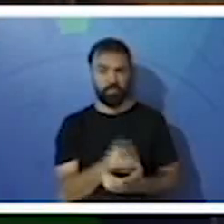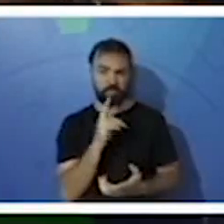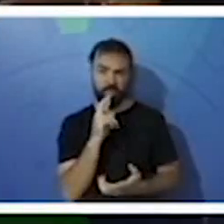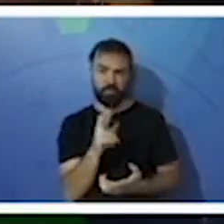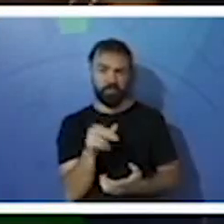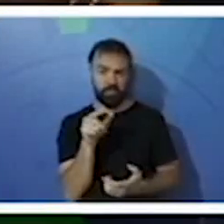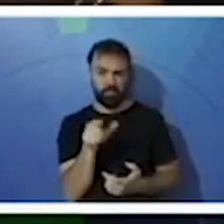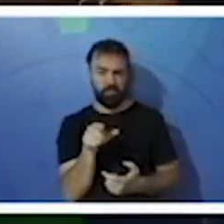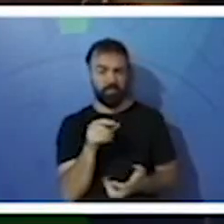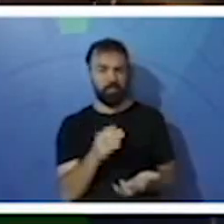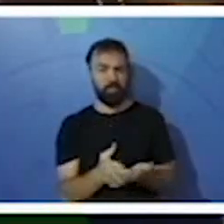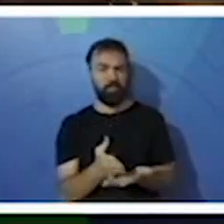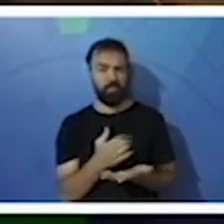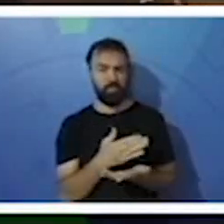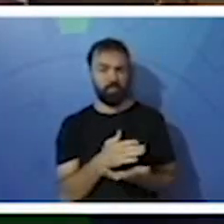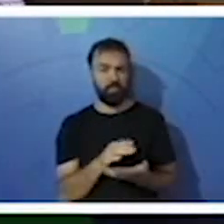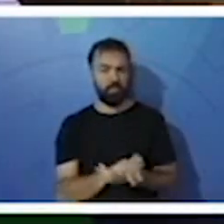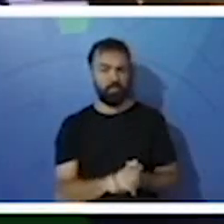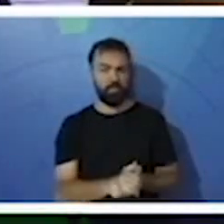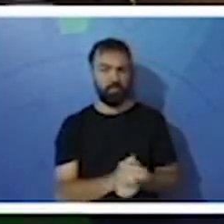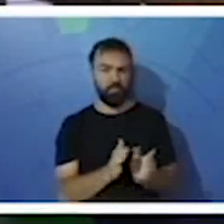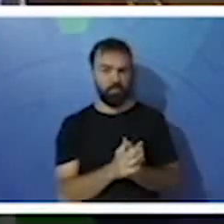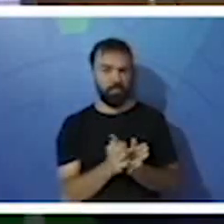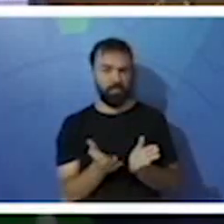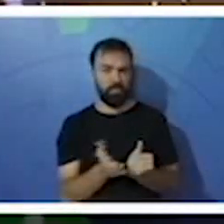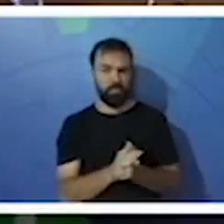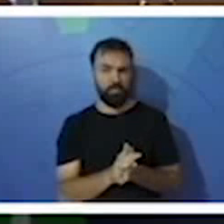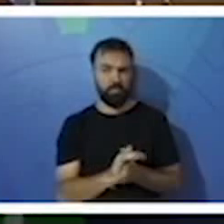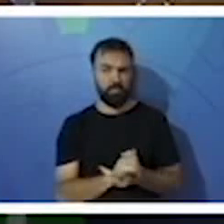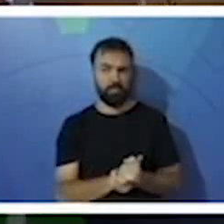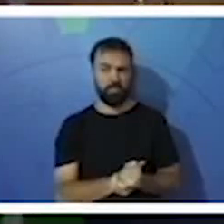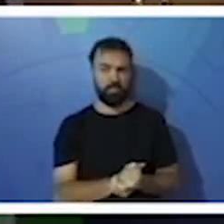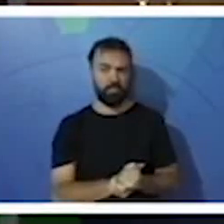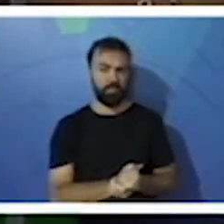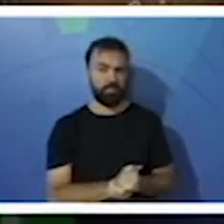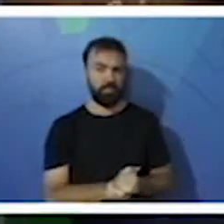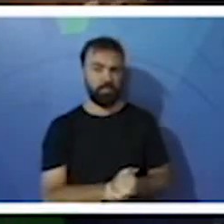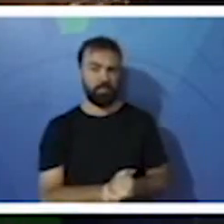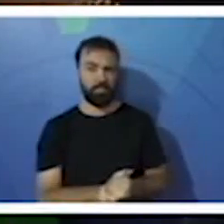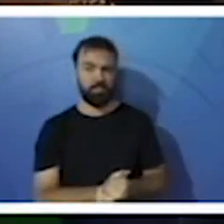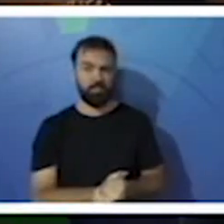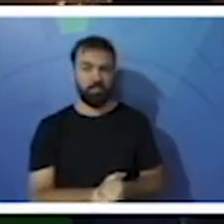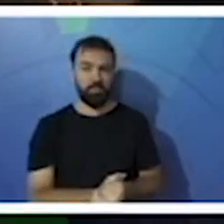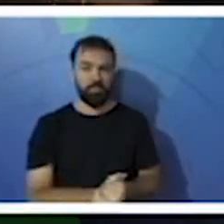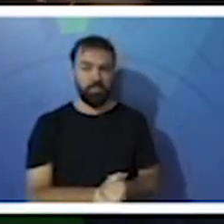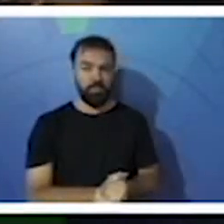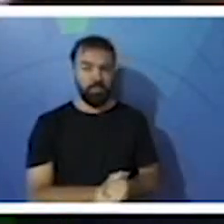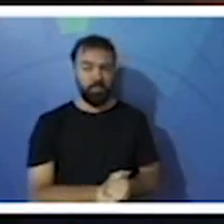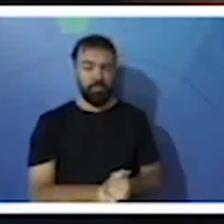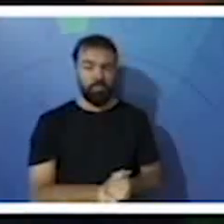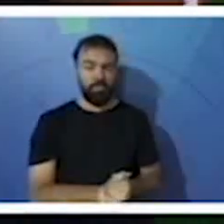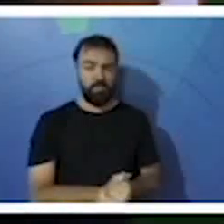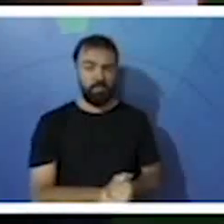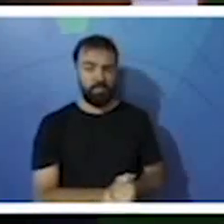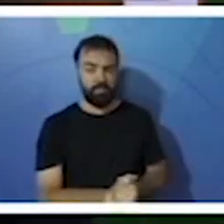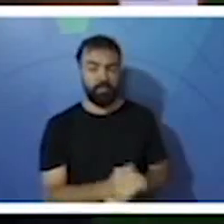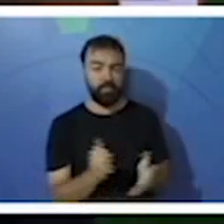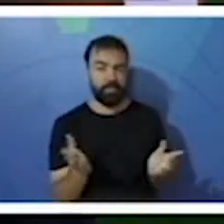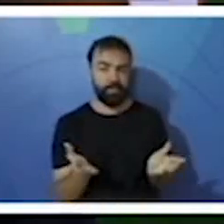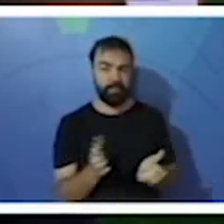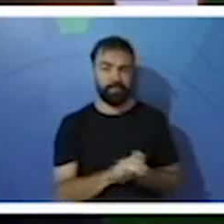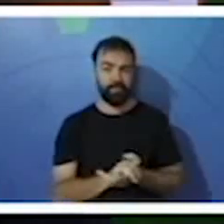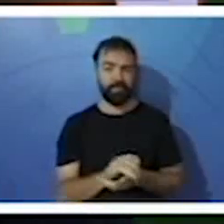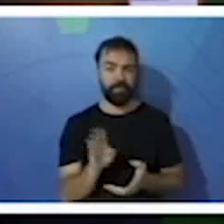Responda em seu caderno. Nós vamos responder aqui também junto com vocês. Sugestão, ok? Agora,